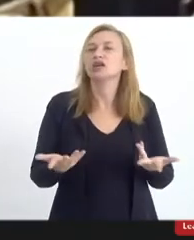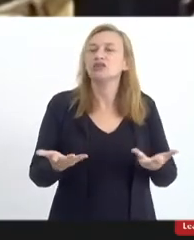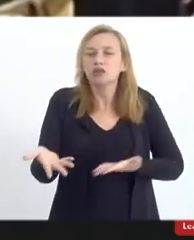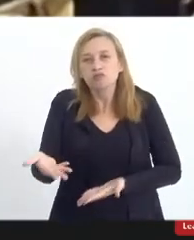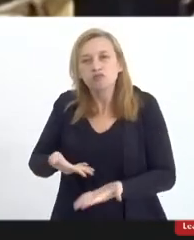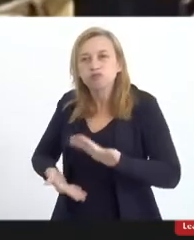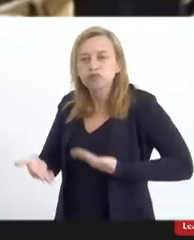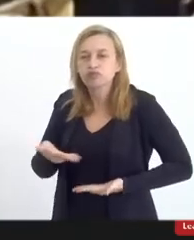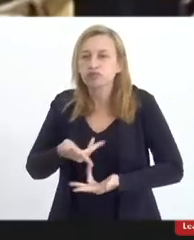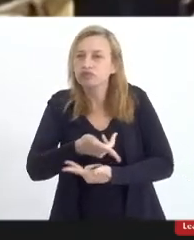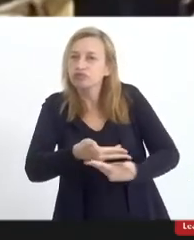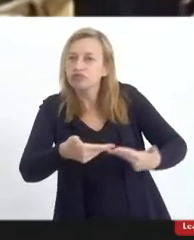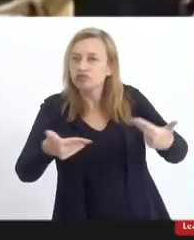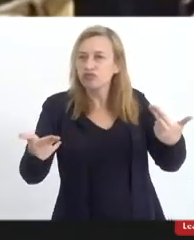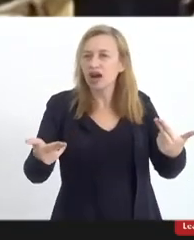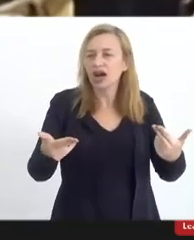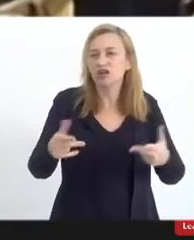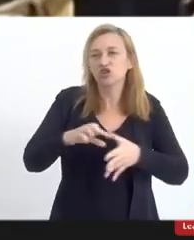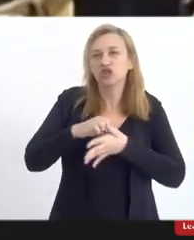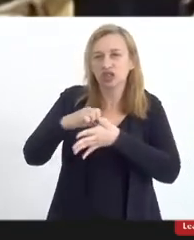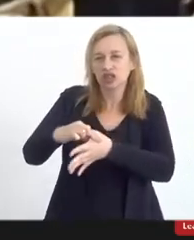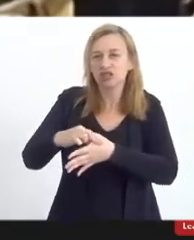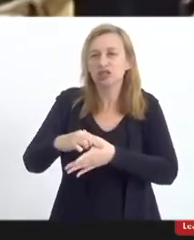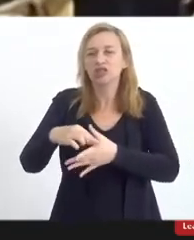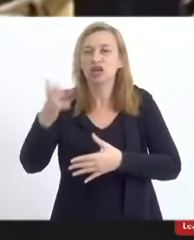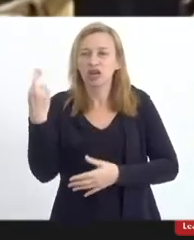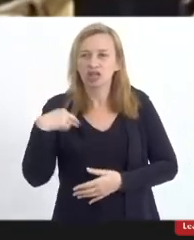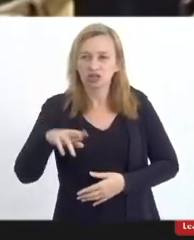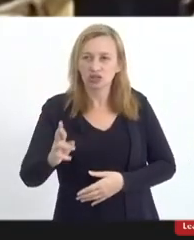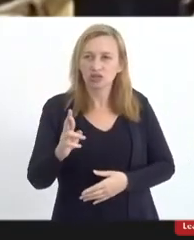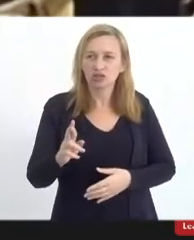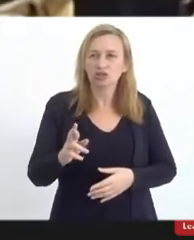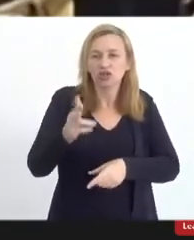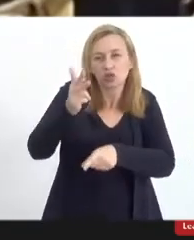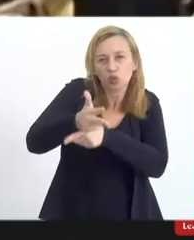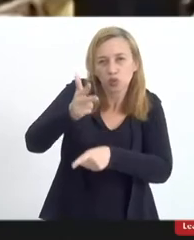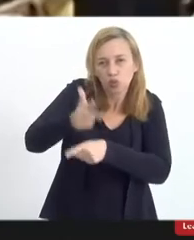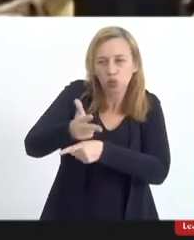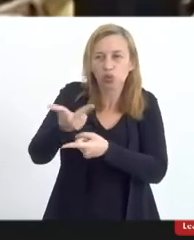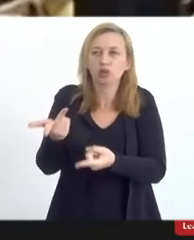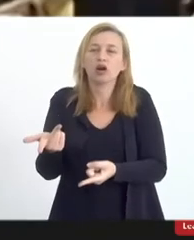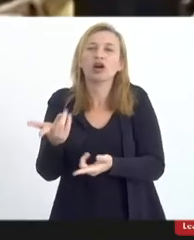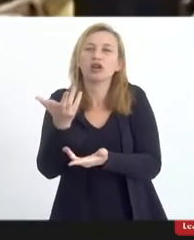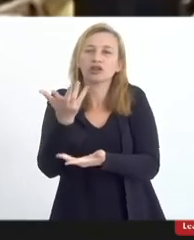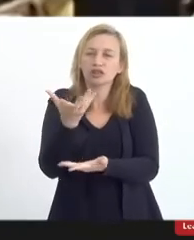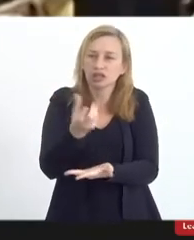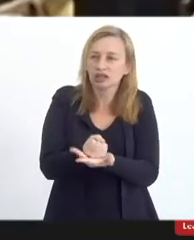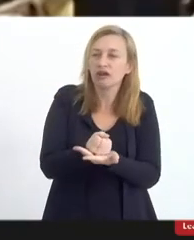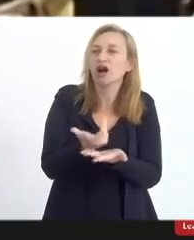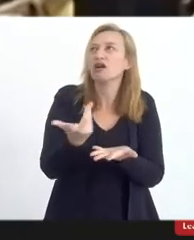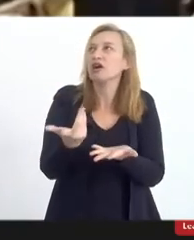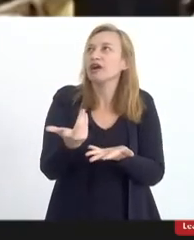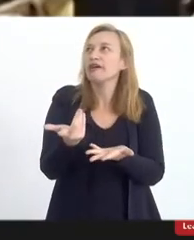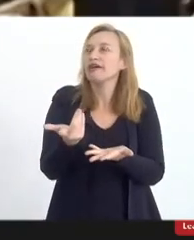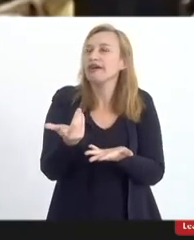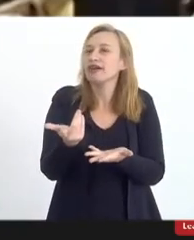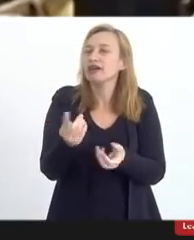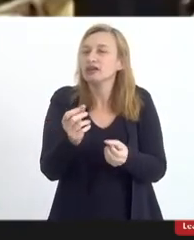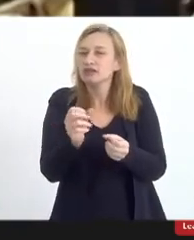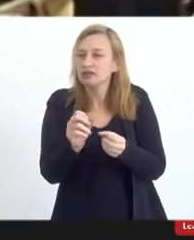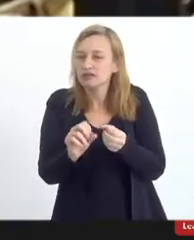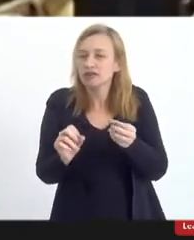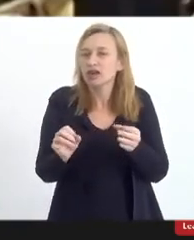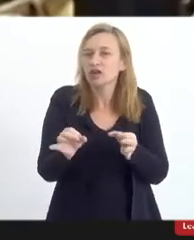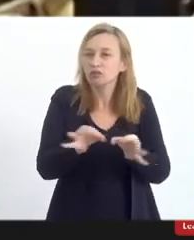parceria com vários líderes religiosos que gravaram vídeos, que fizeram o projeto